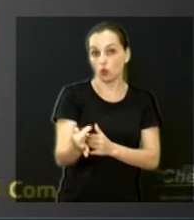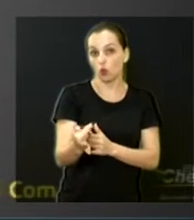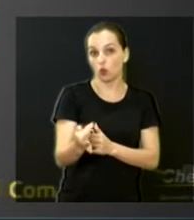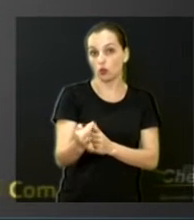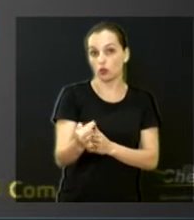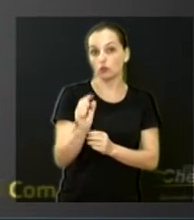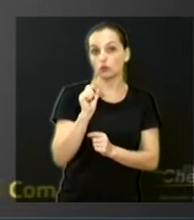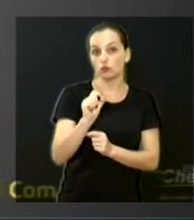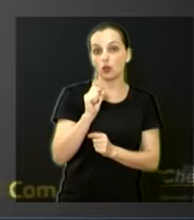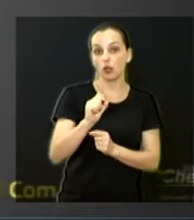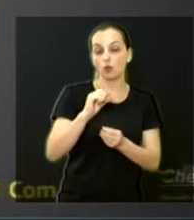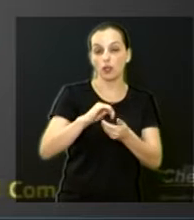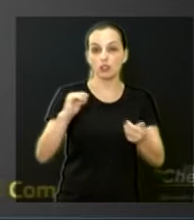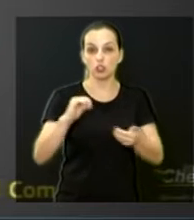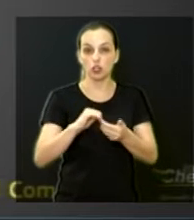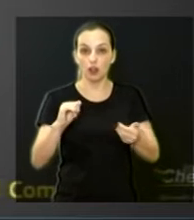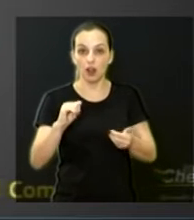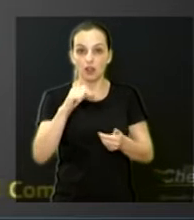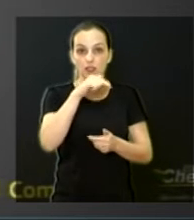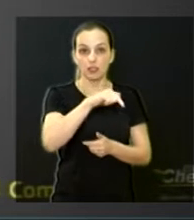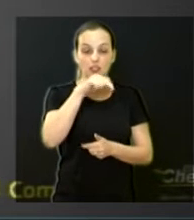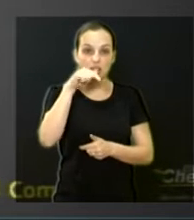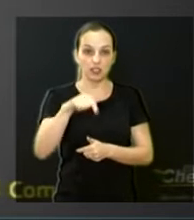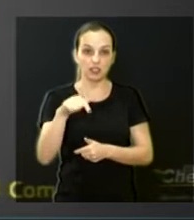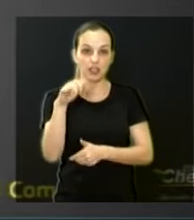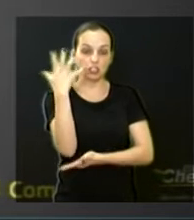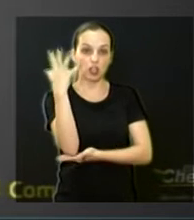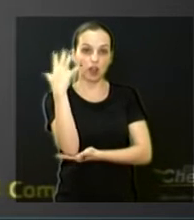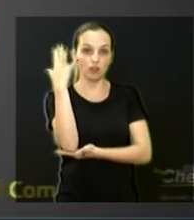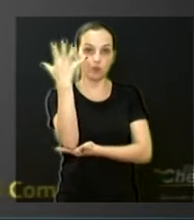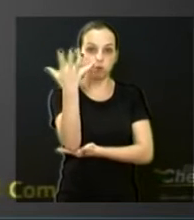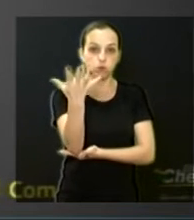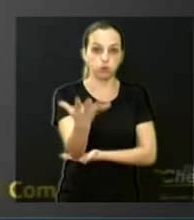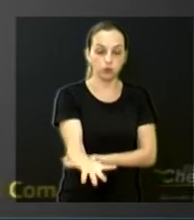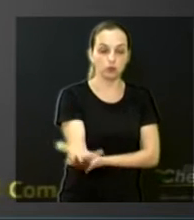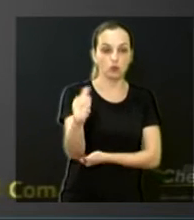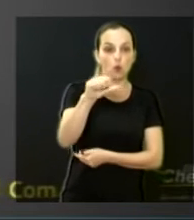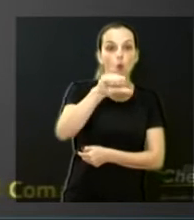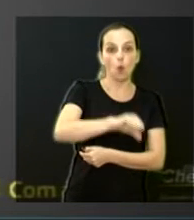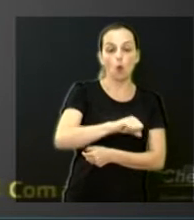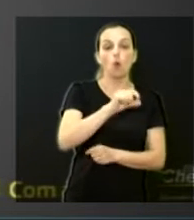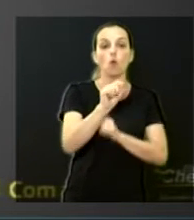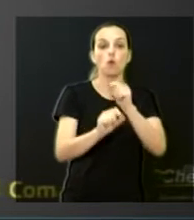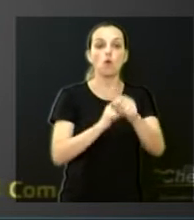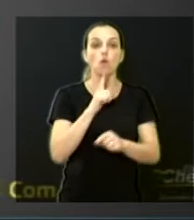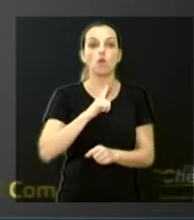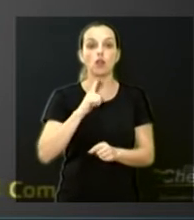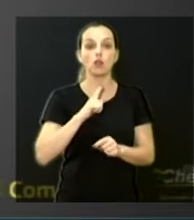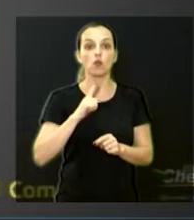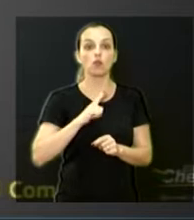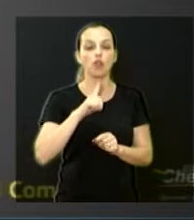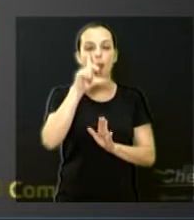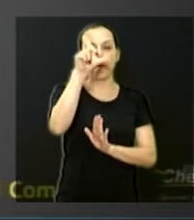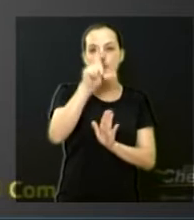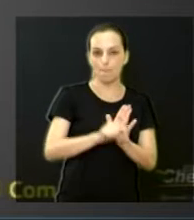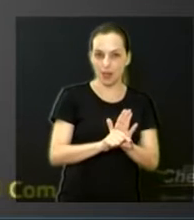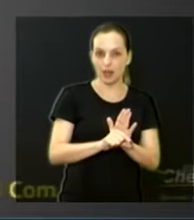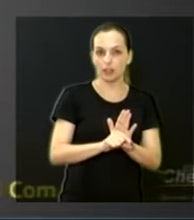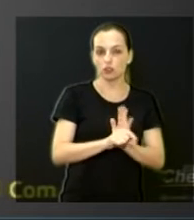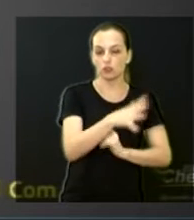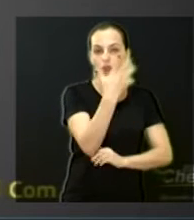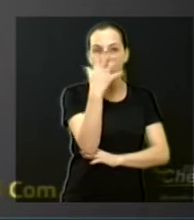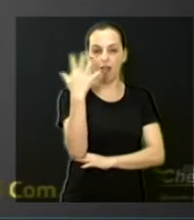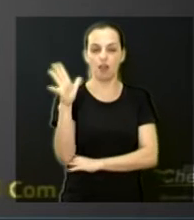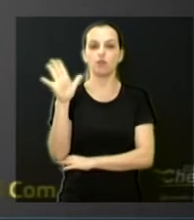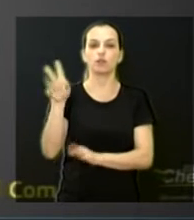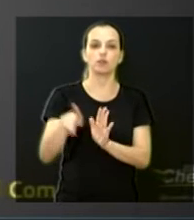tirasse ainda essas 77 mortas e ruins, nós teríamos, então, muito menos árvores aí.